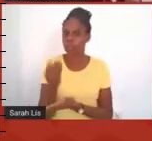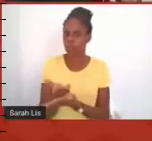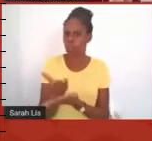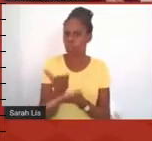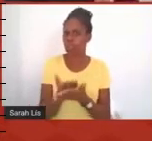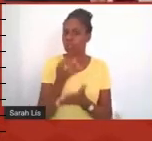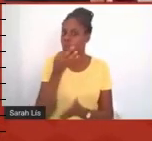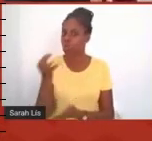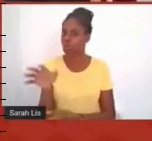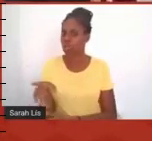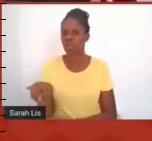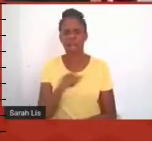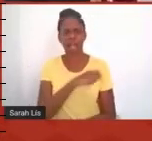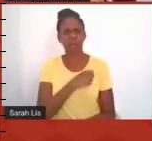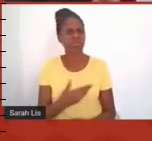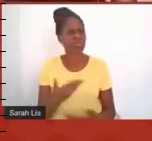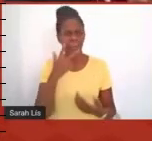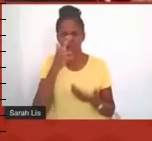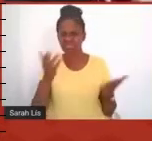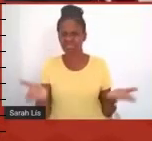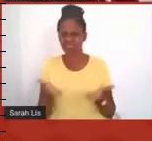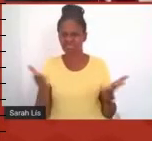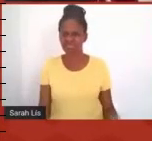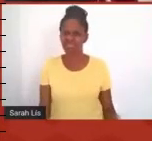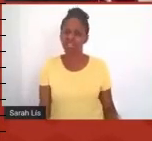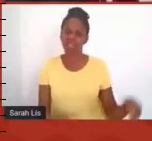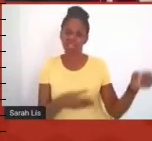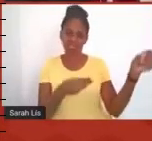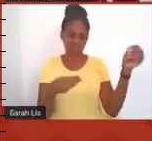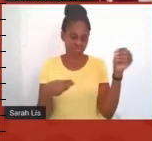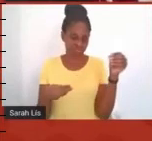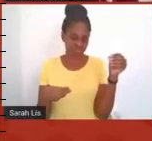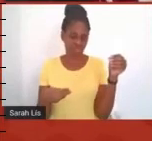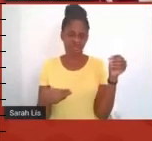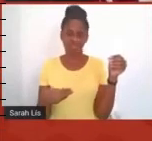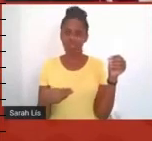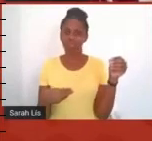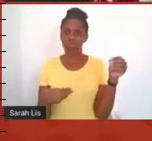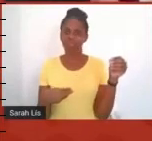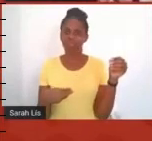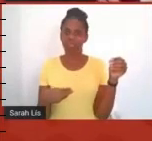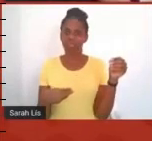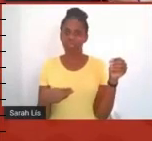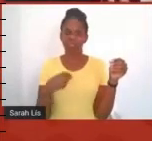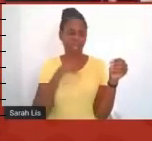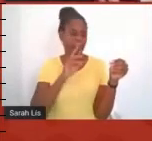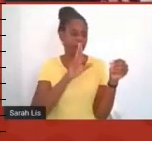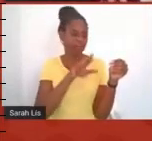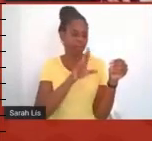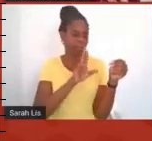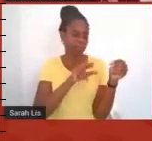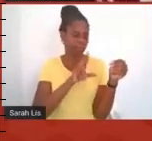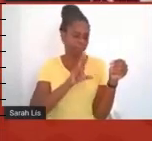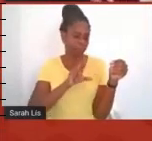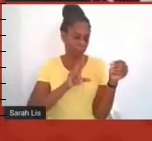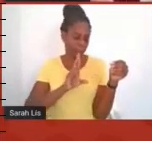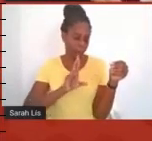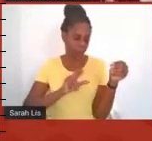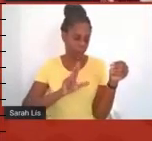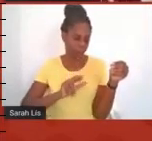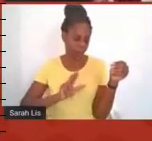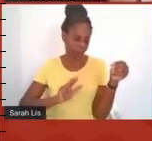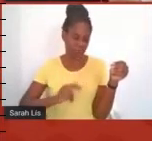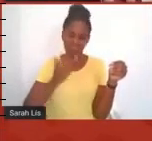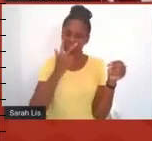o aluno não tem muita motivação para, nossa, vou pegar aquela lista, fazer ali exercício por exercício, parece que falta algo assim,